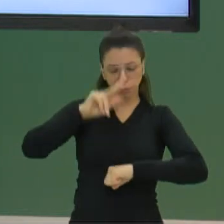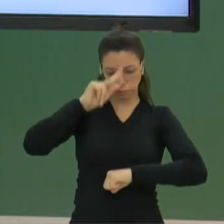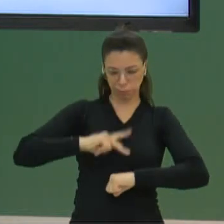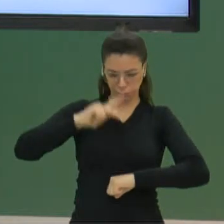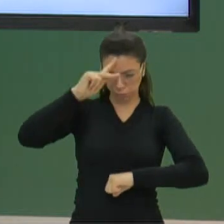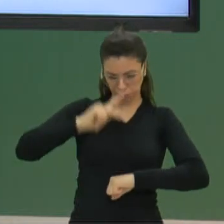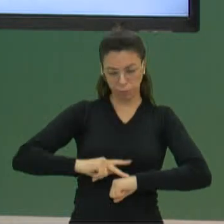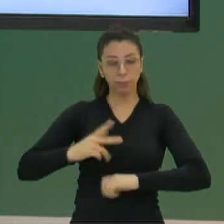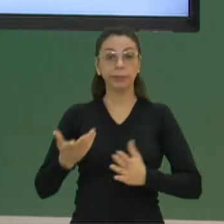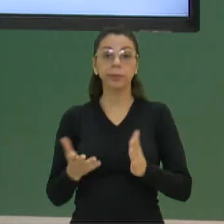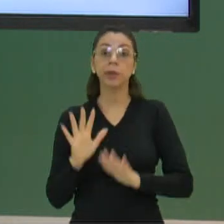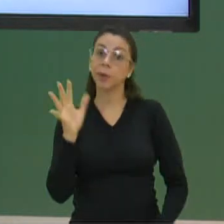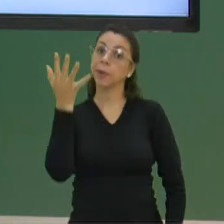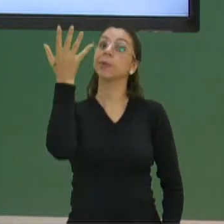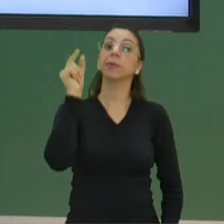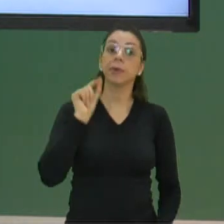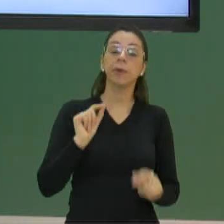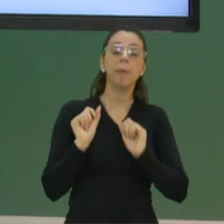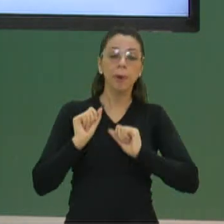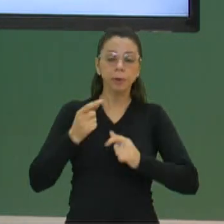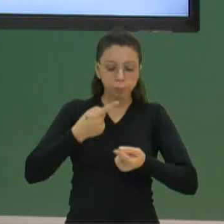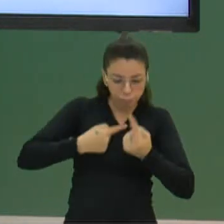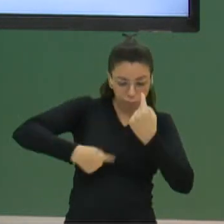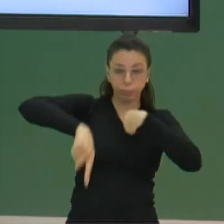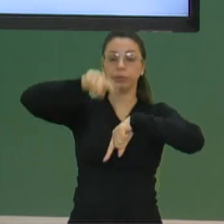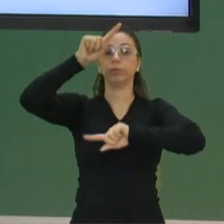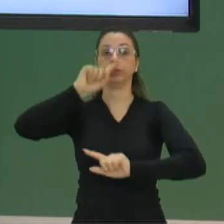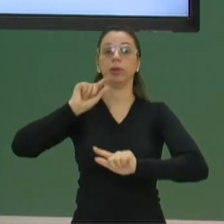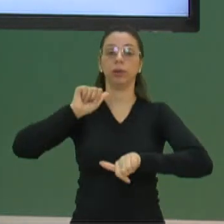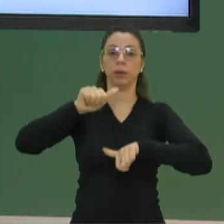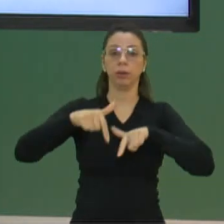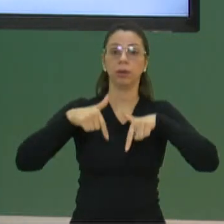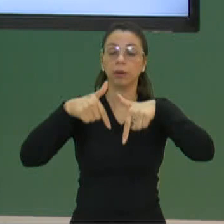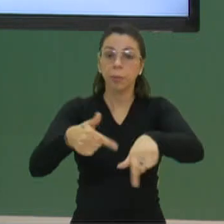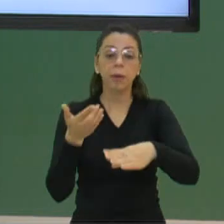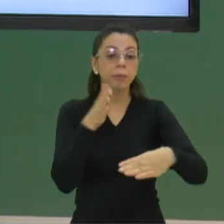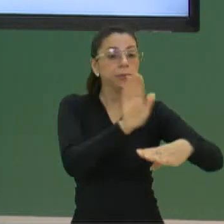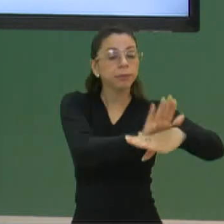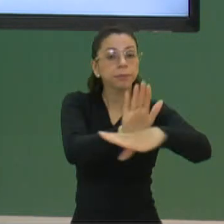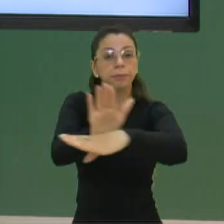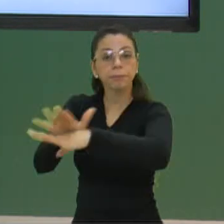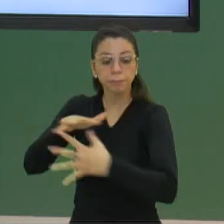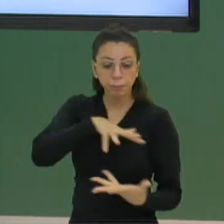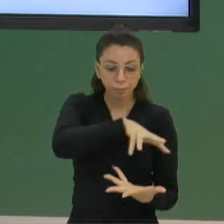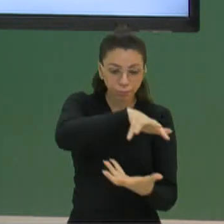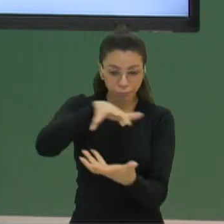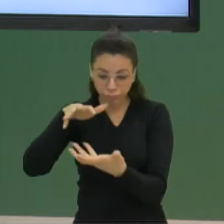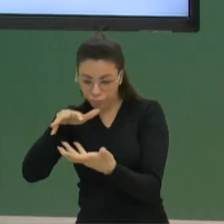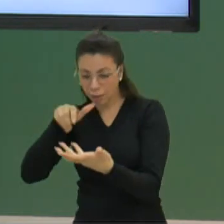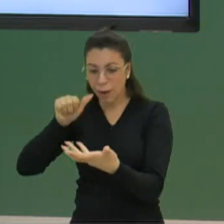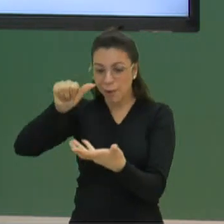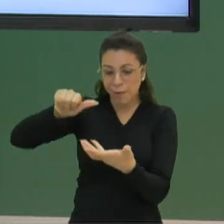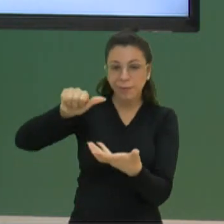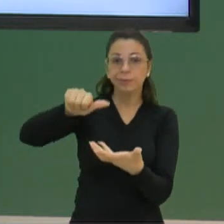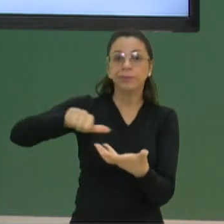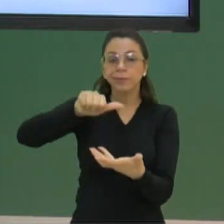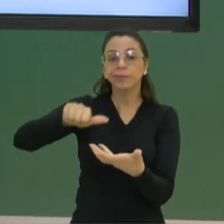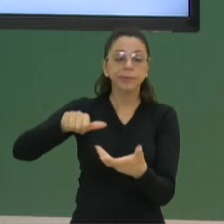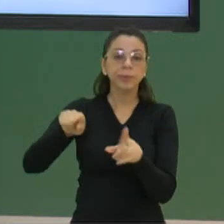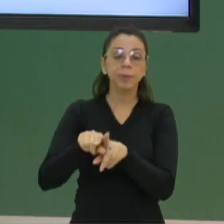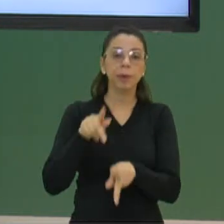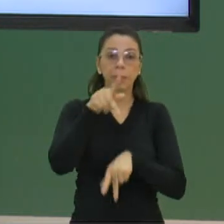acontecendo, nós podemos modificar nossas ações para contribuir com o desenvolvimento do planeta. E de toda a população.